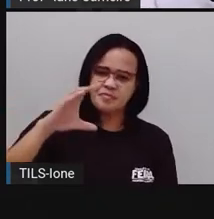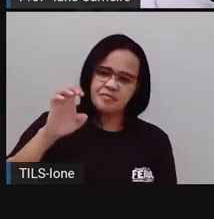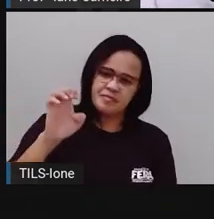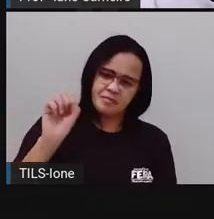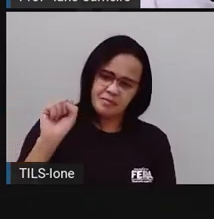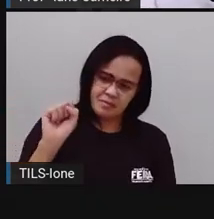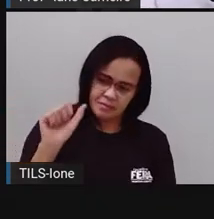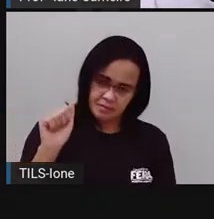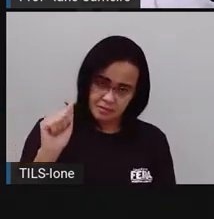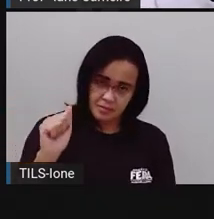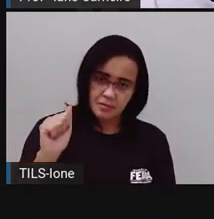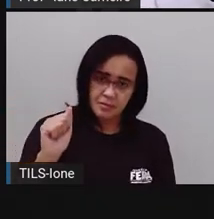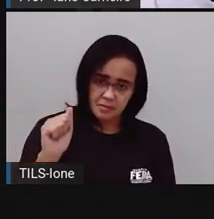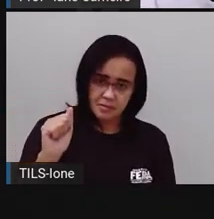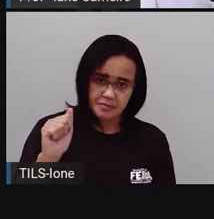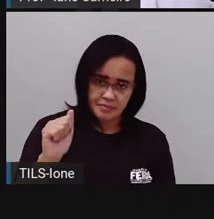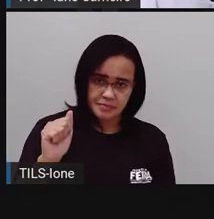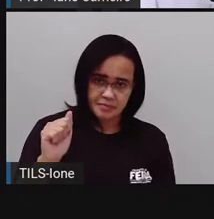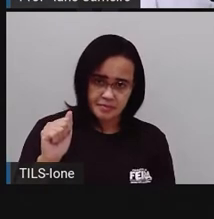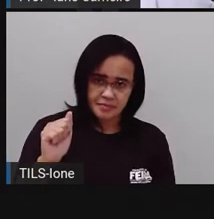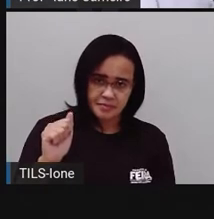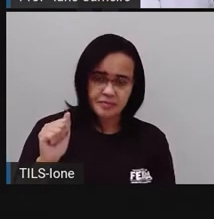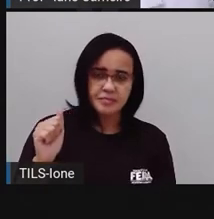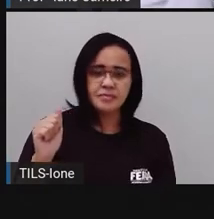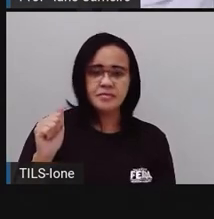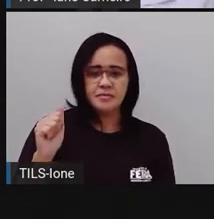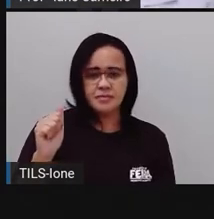Princesa... A Pró vai deixar maior.